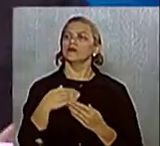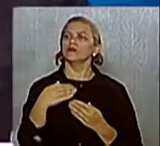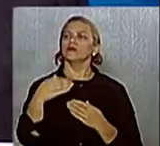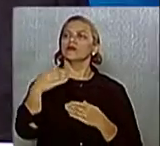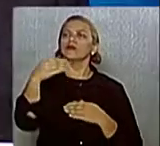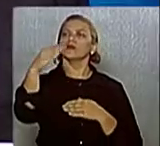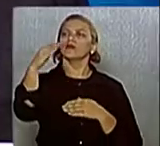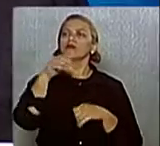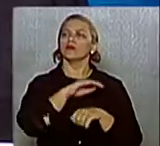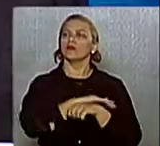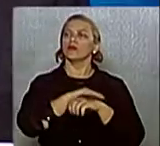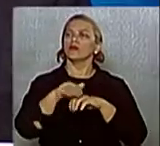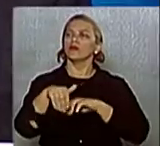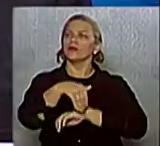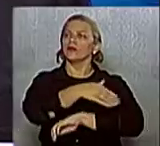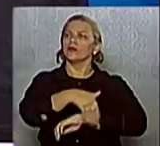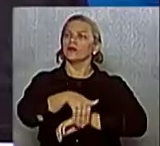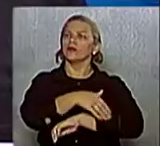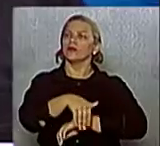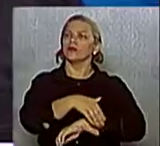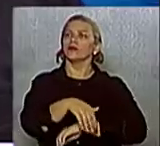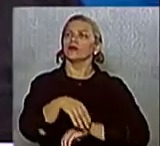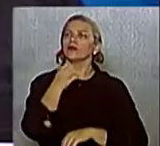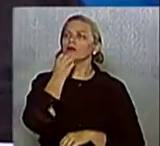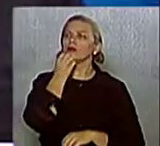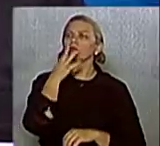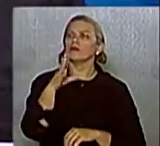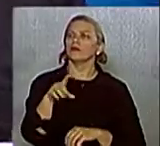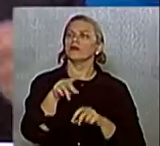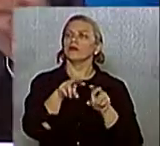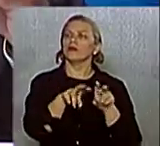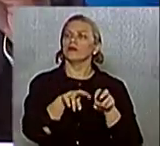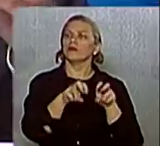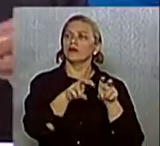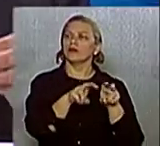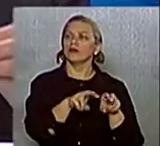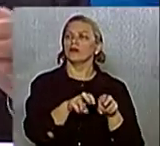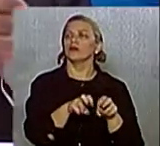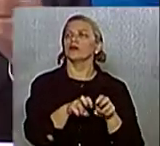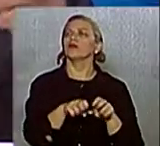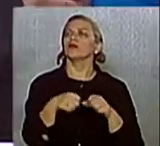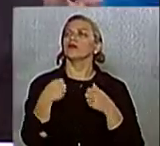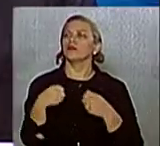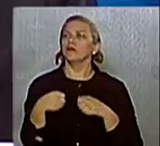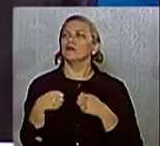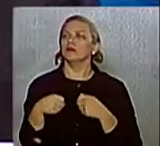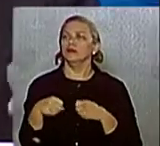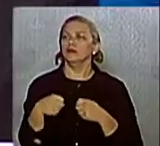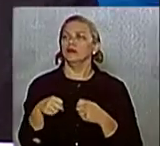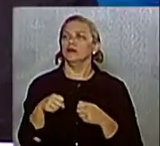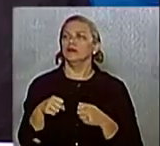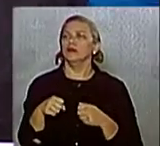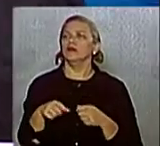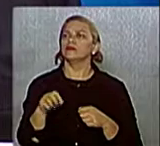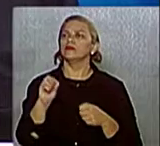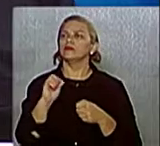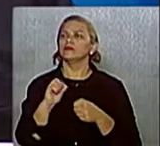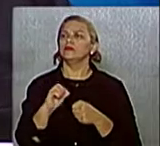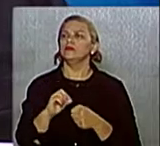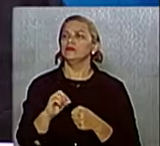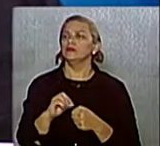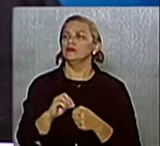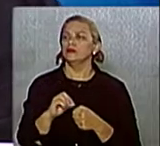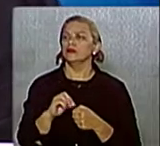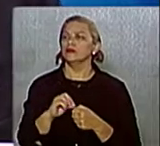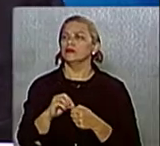qualidade ao produtor rural. O produtor rural pede muito pouco. Ele precisa de estrada para escoar a sua produção. Ele precisa de